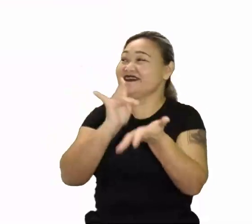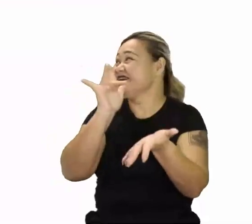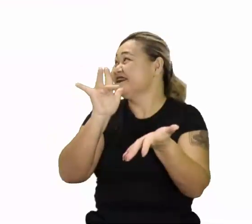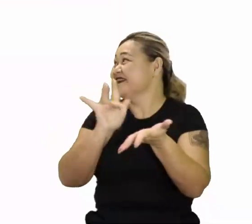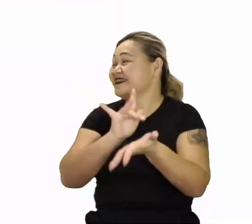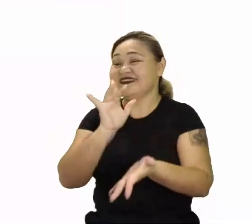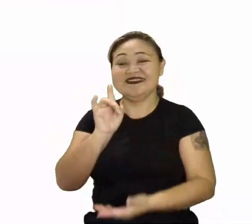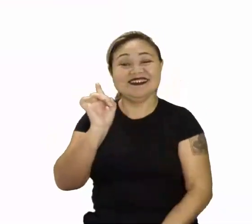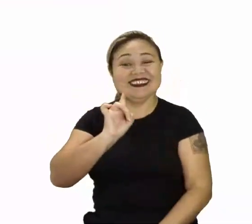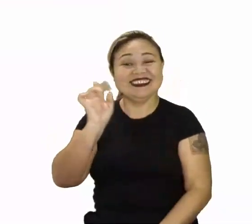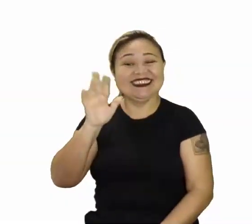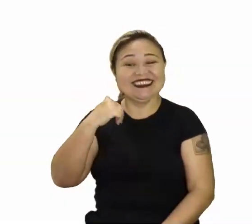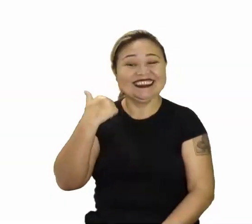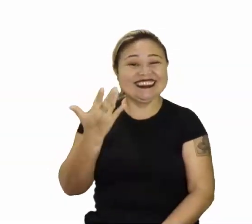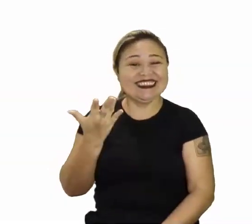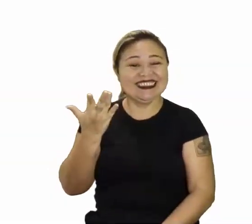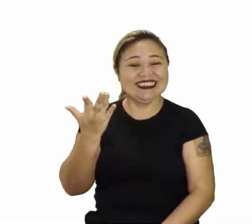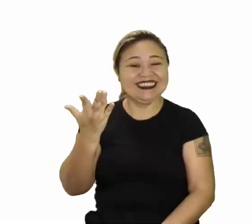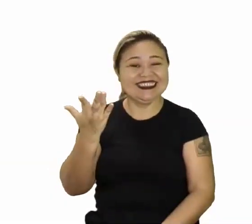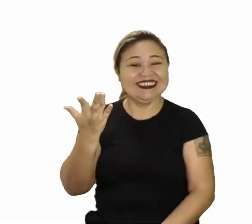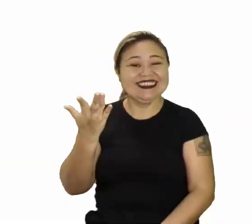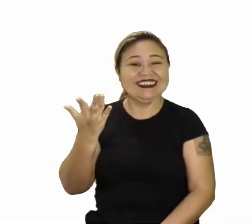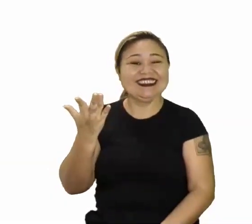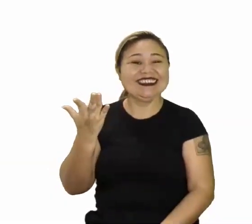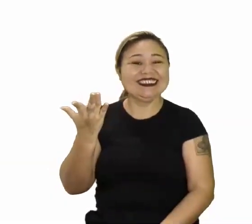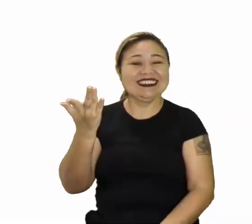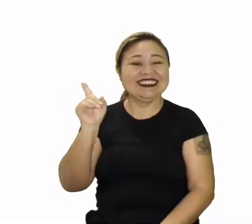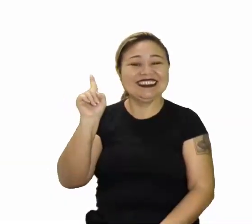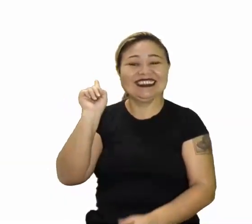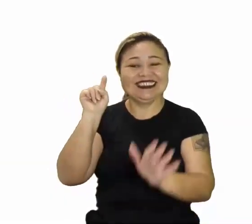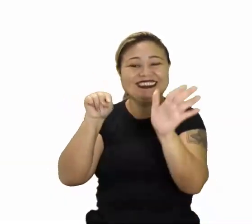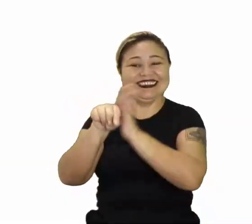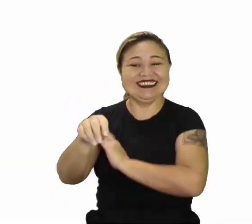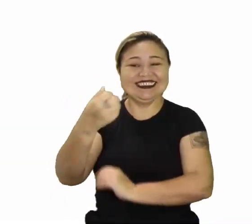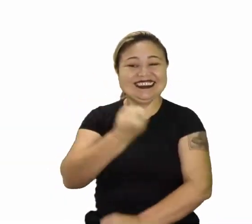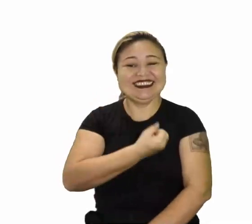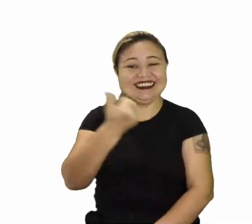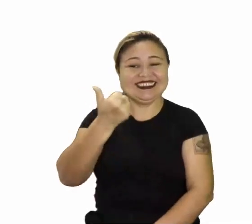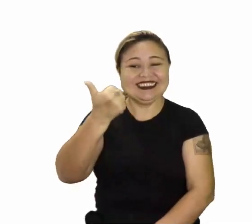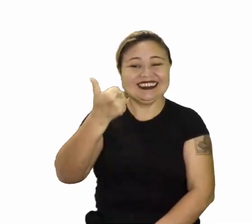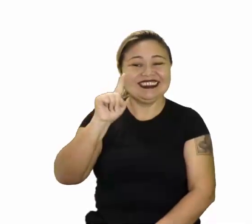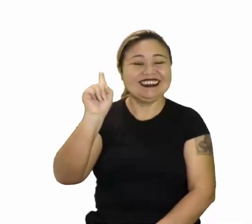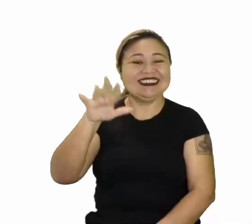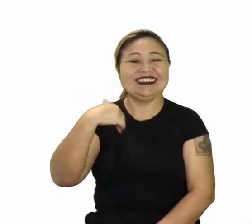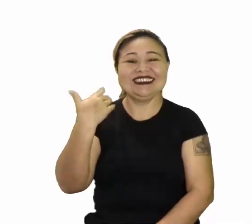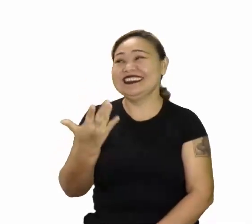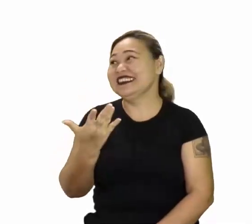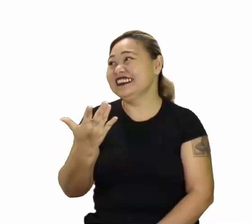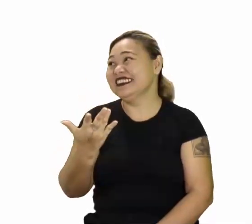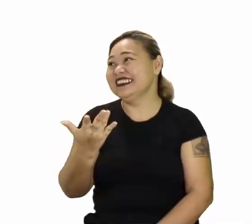machuca ninguém. Tirando atividades. Vamos lá para a primeira questão? Vamos, professor.